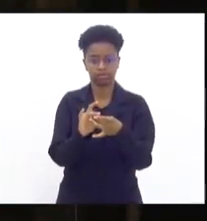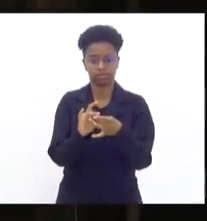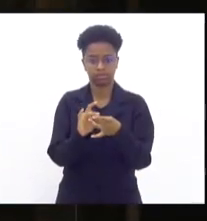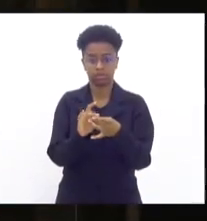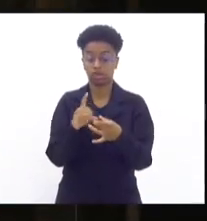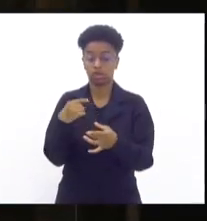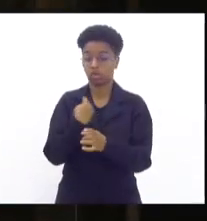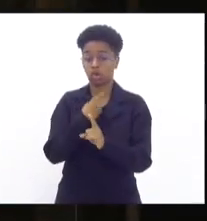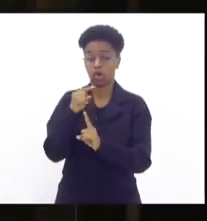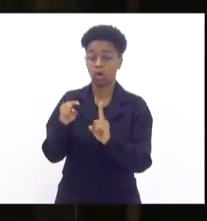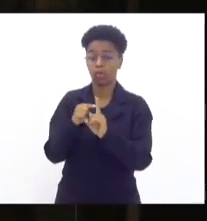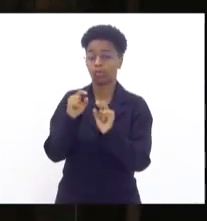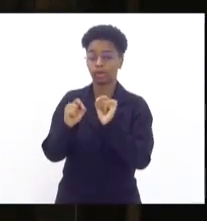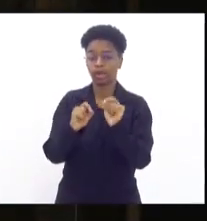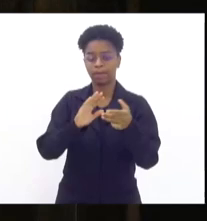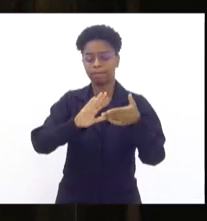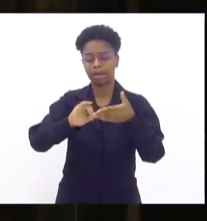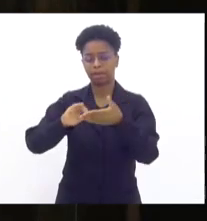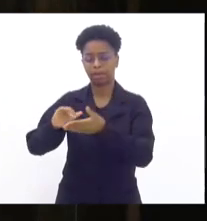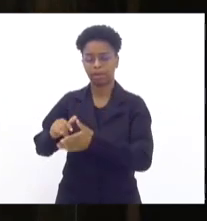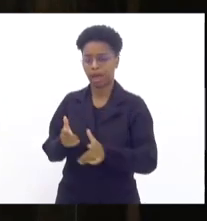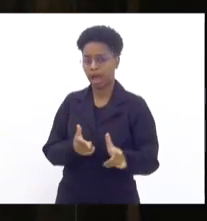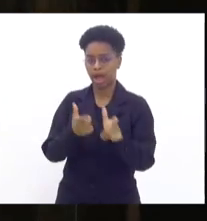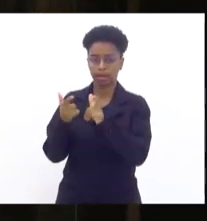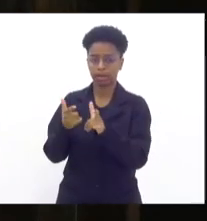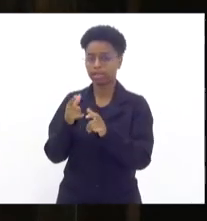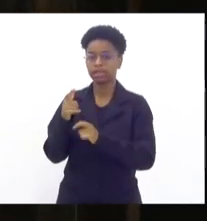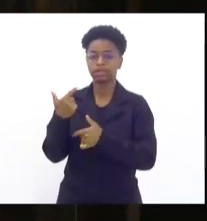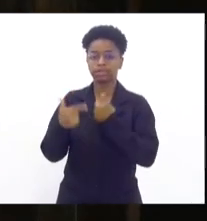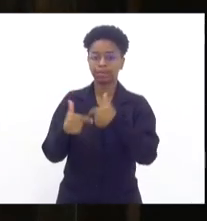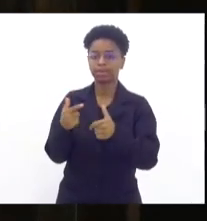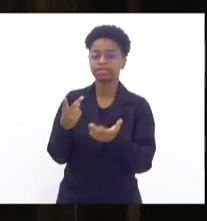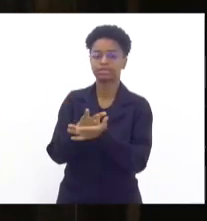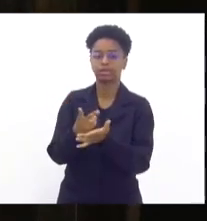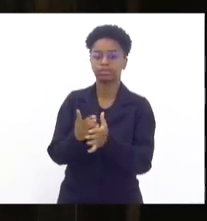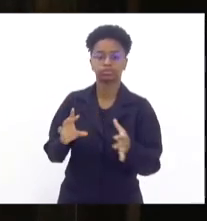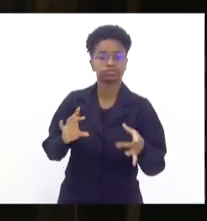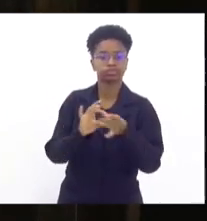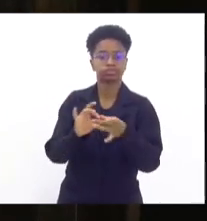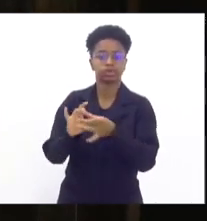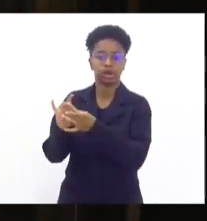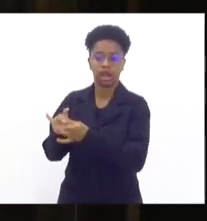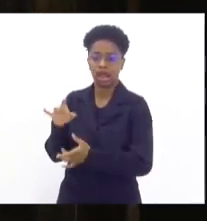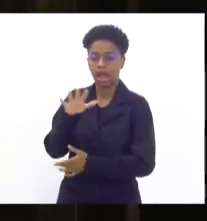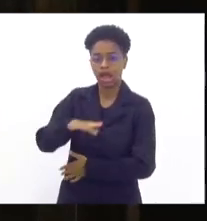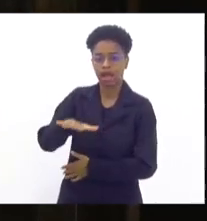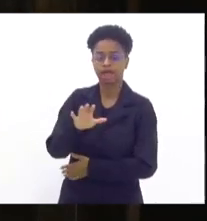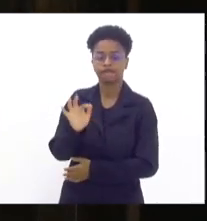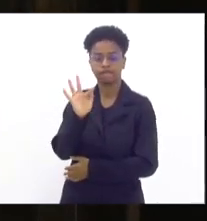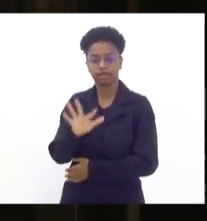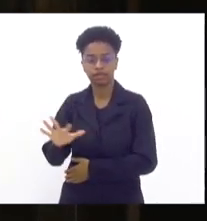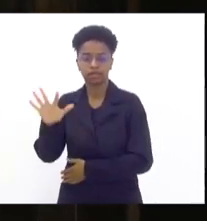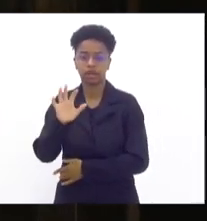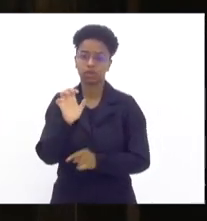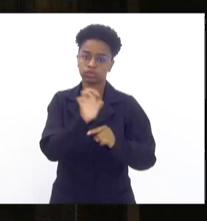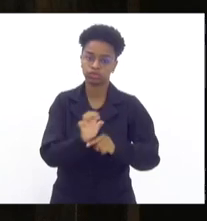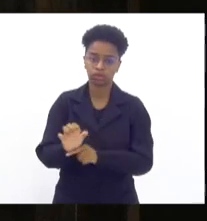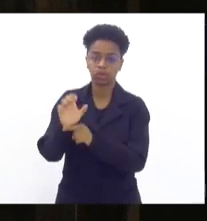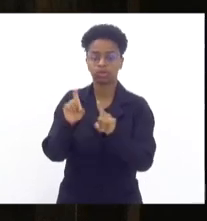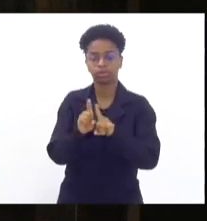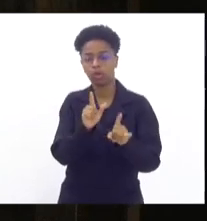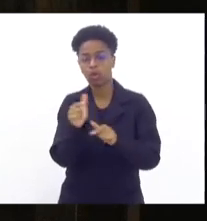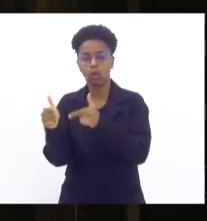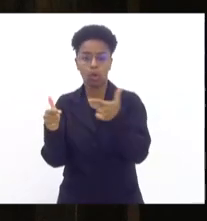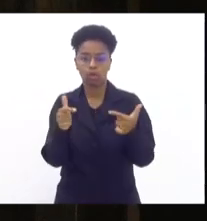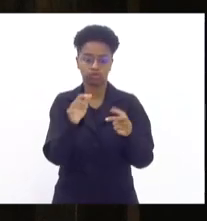é esse, é trabalhar sempre com parceiros em órgãos federais, estaduais e em outros estados também,